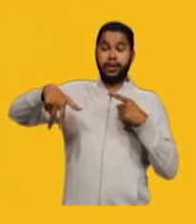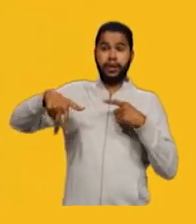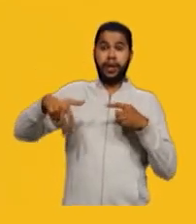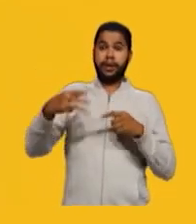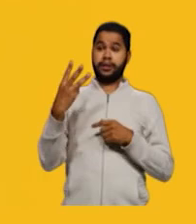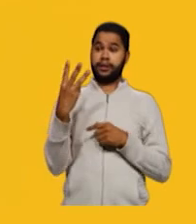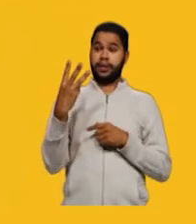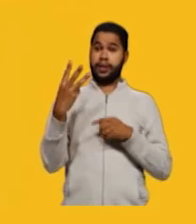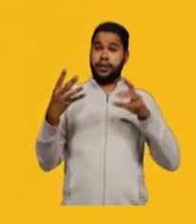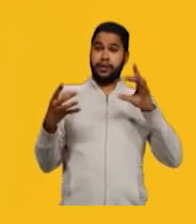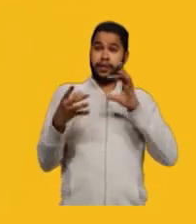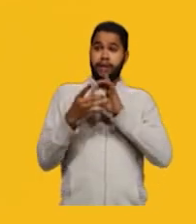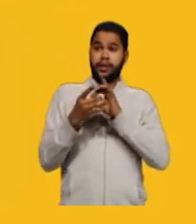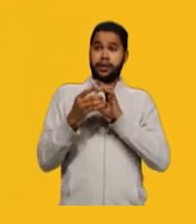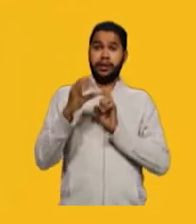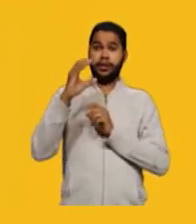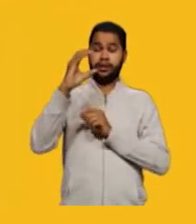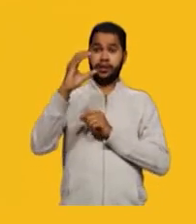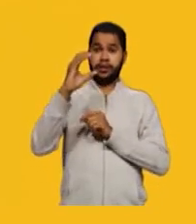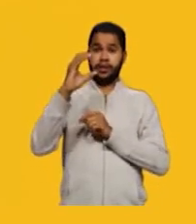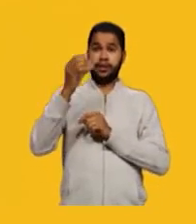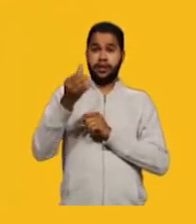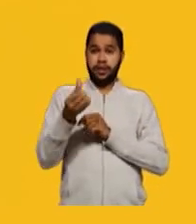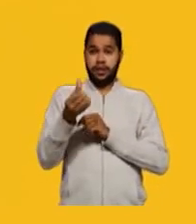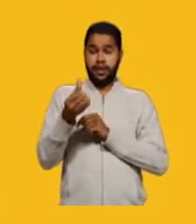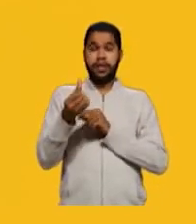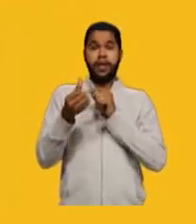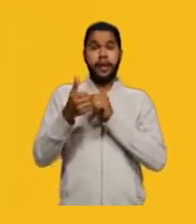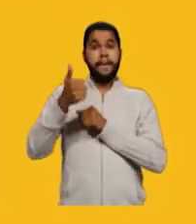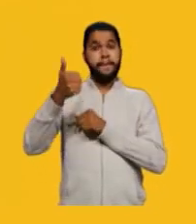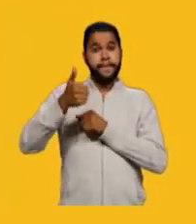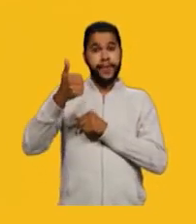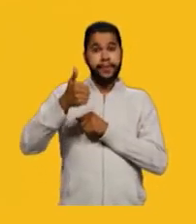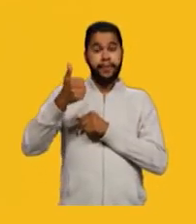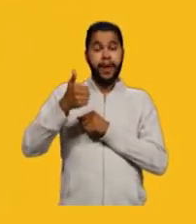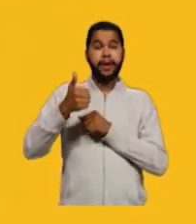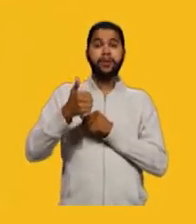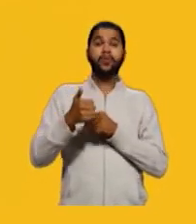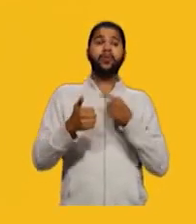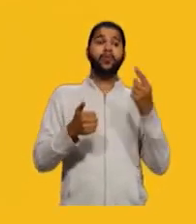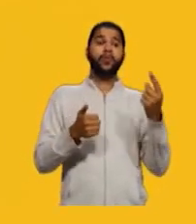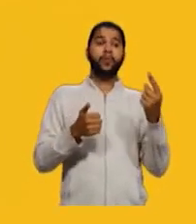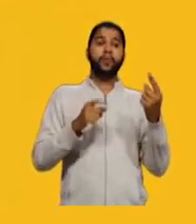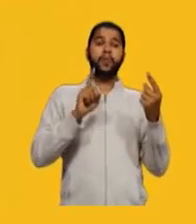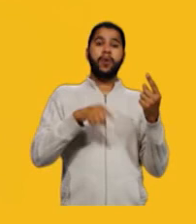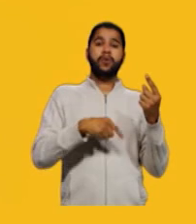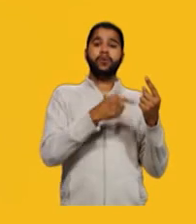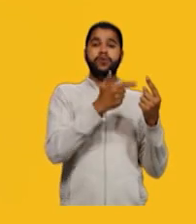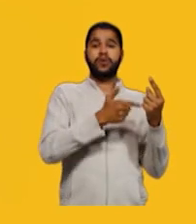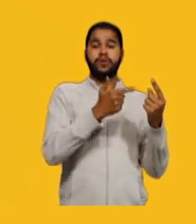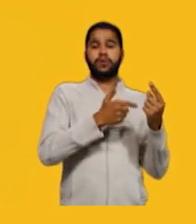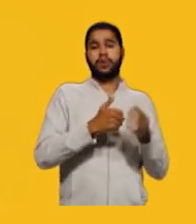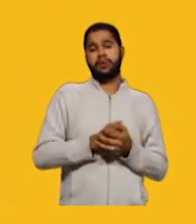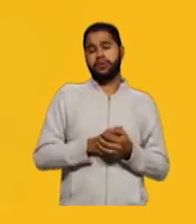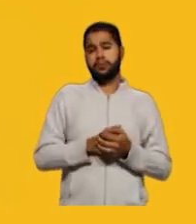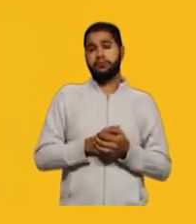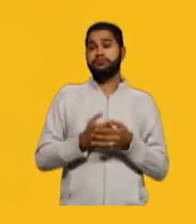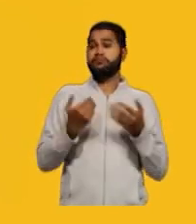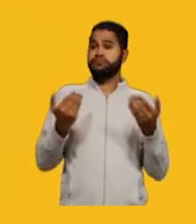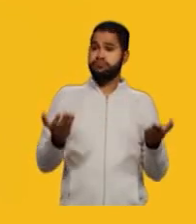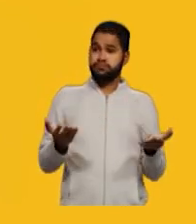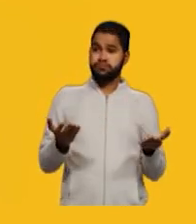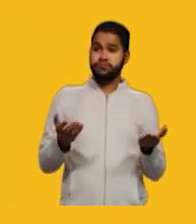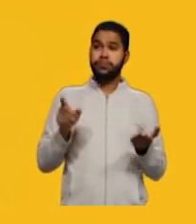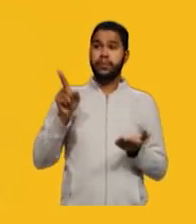ligações com carbonos primários e uma ligação com o carbono secundário. Então,